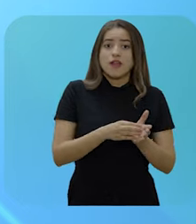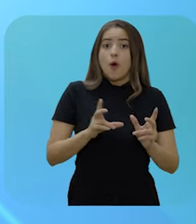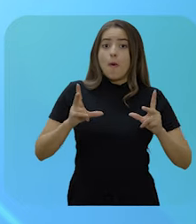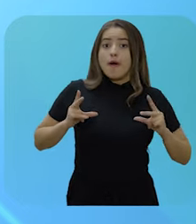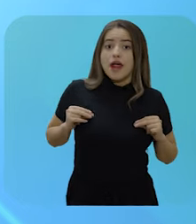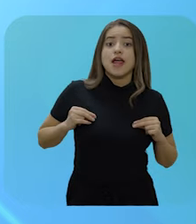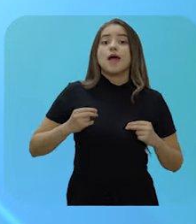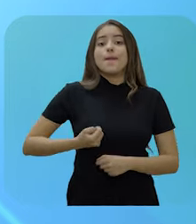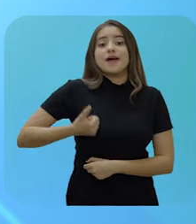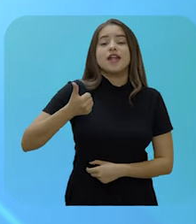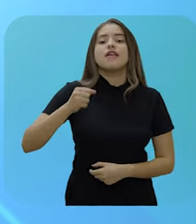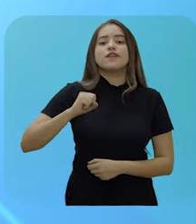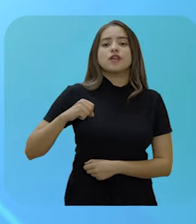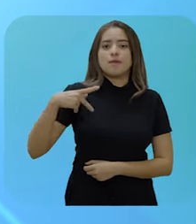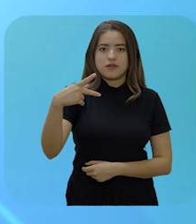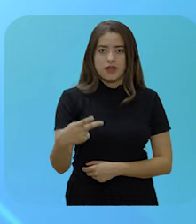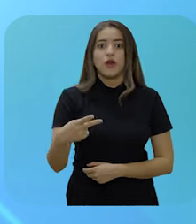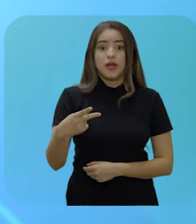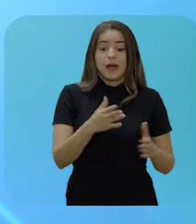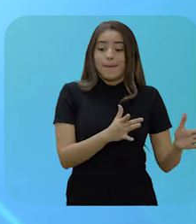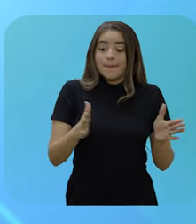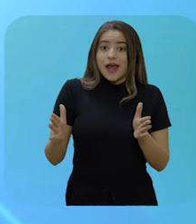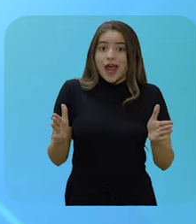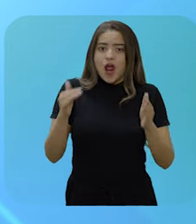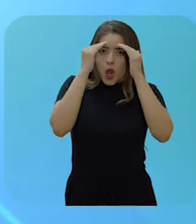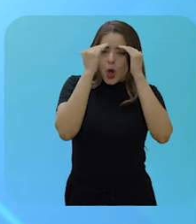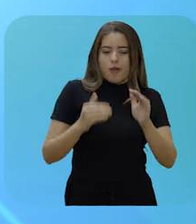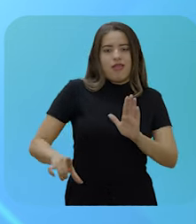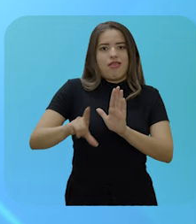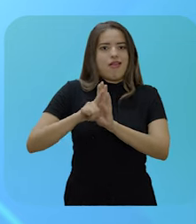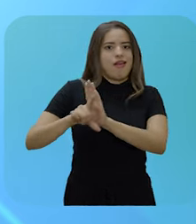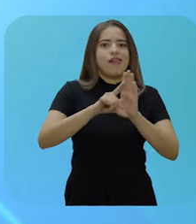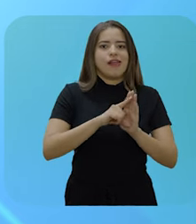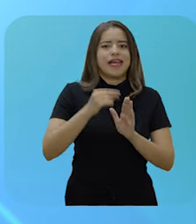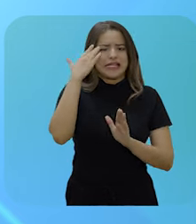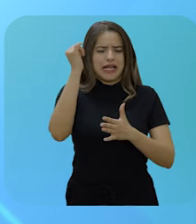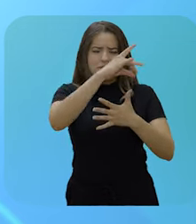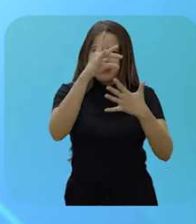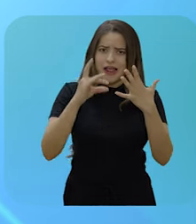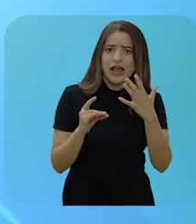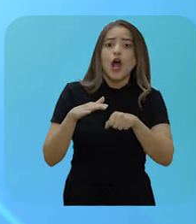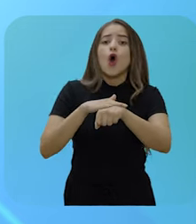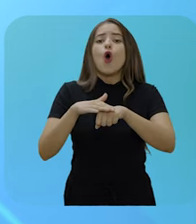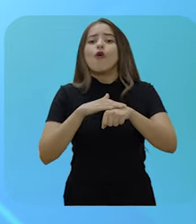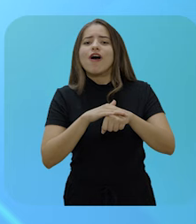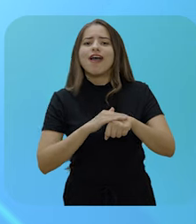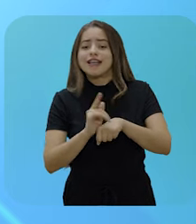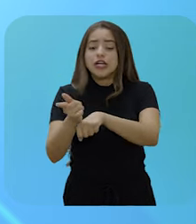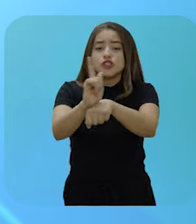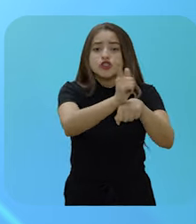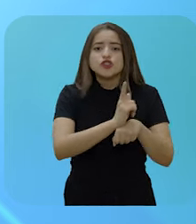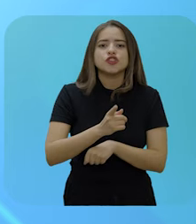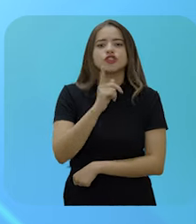especiais Todas as regras sofreram alterações na idade mínima, tempo de contribuição e ou tempo de serviço público. O